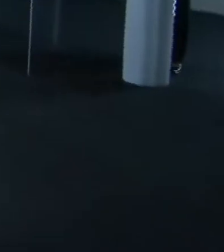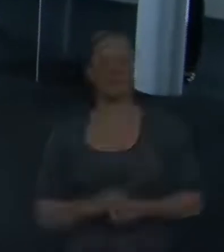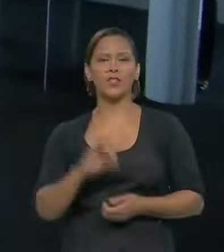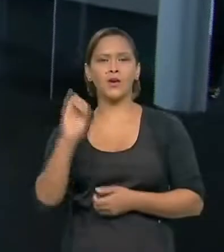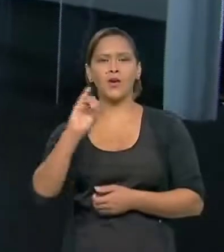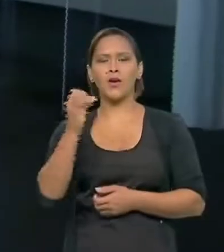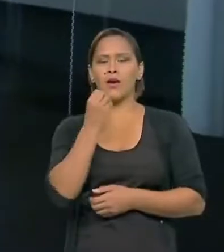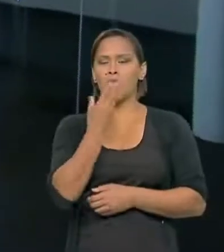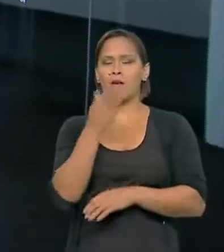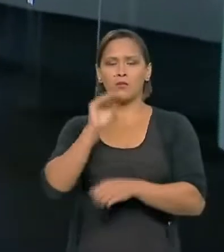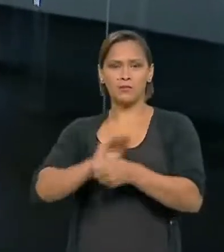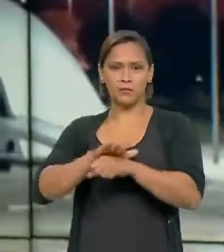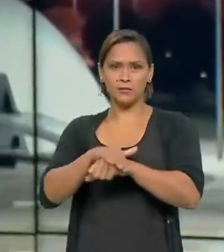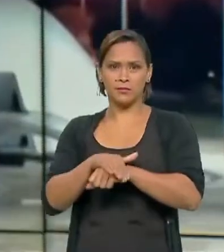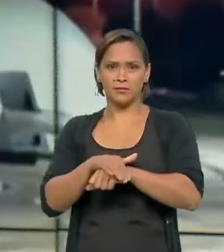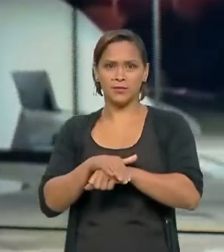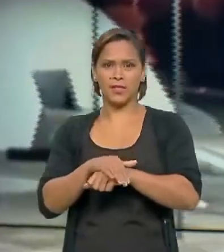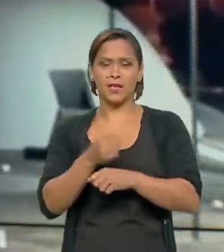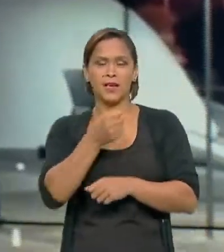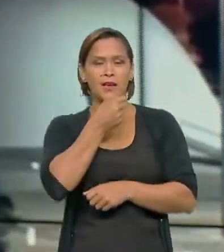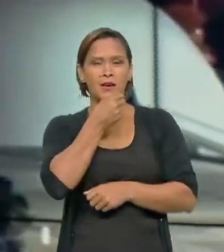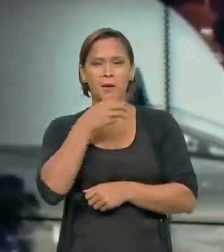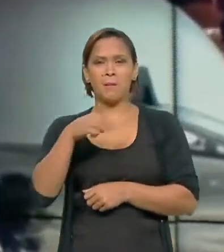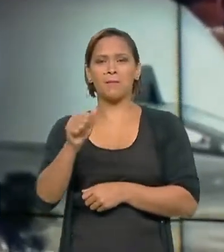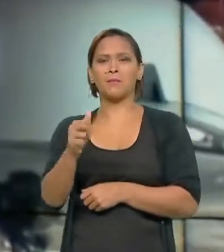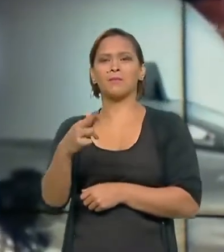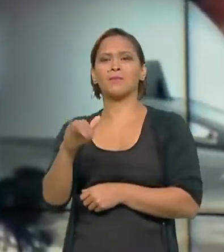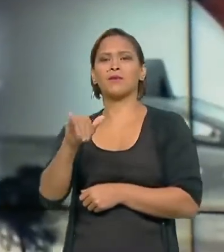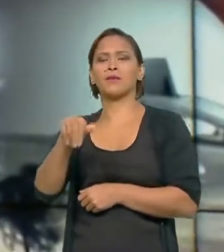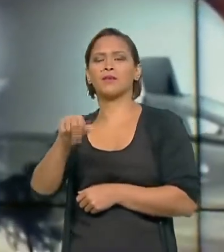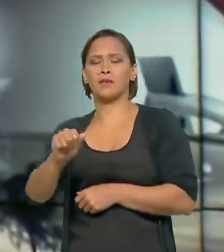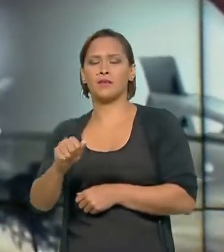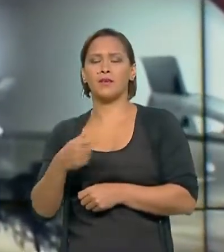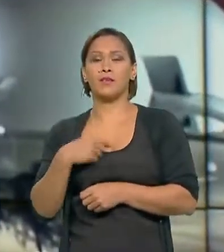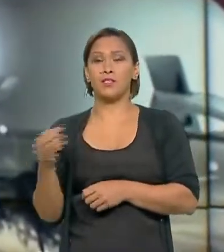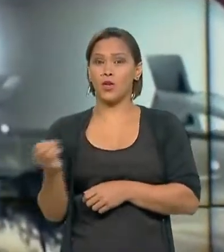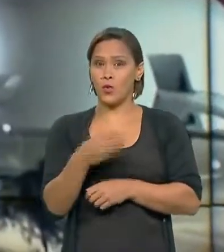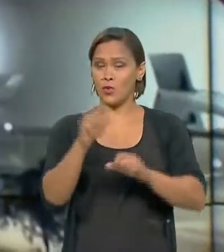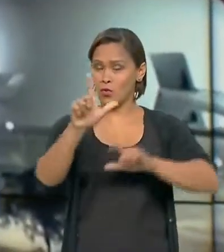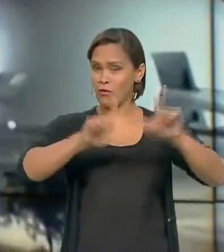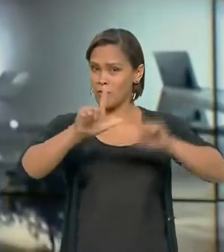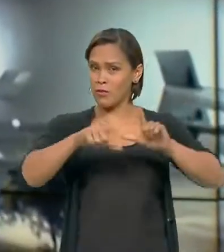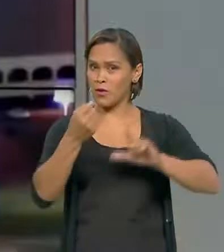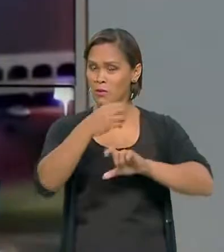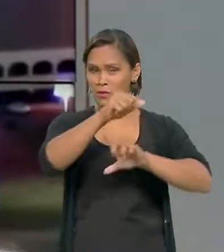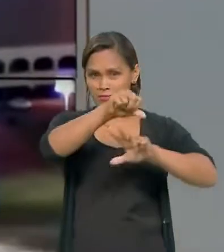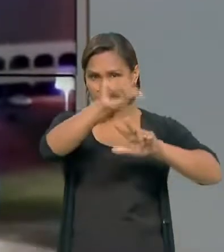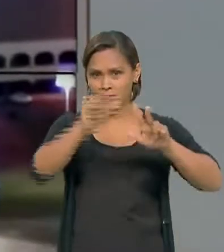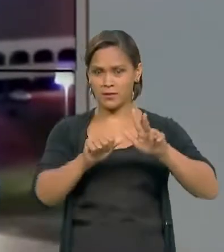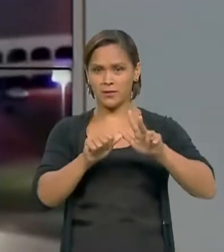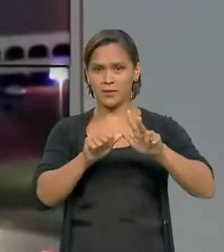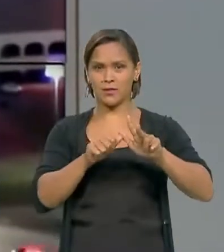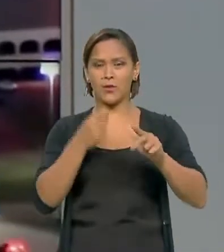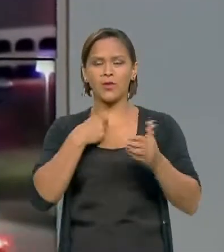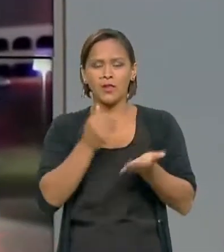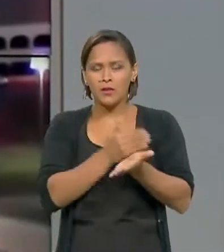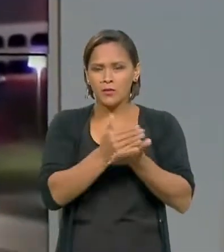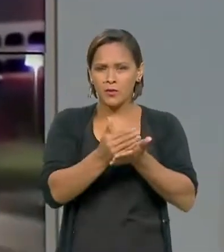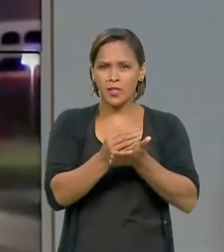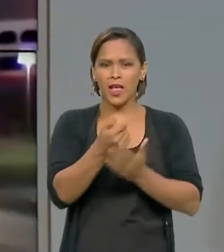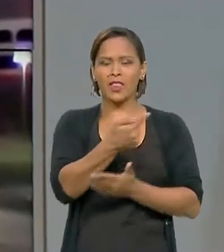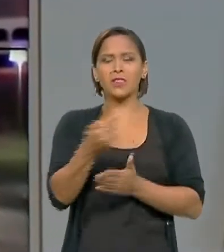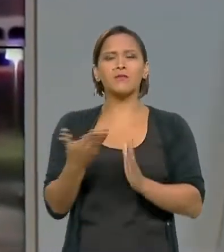Olá, boa noite. Eu sou a Marina Machado e esse é o novo Sem Censura. Desde a nossa estreia, duas